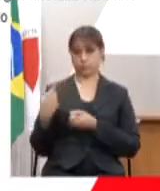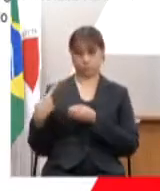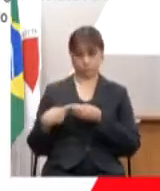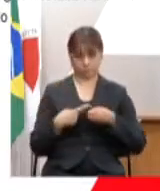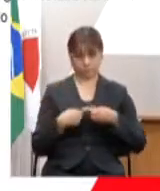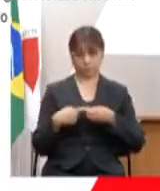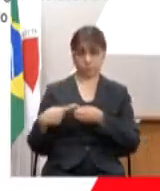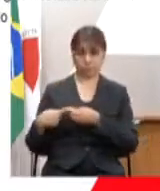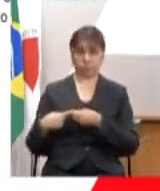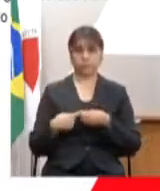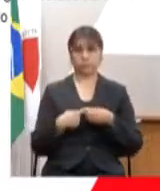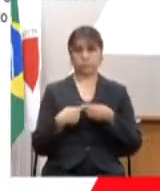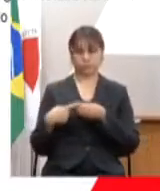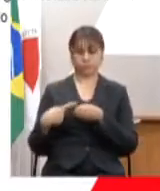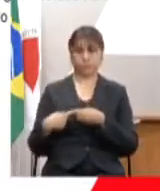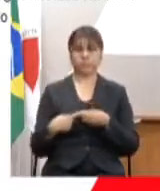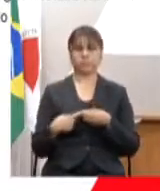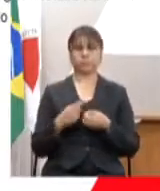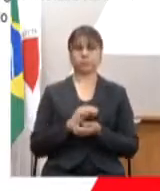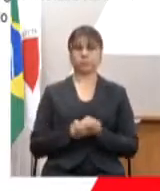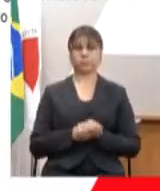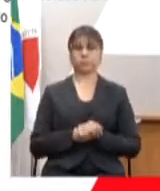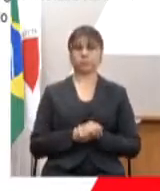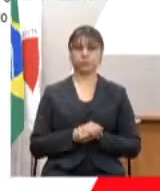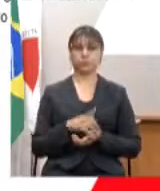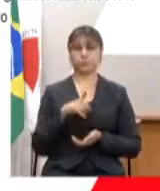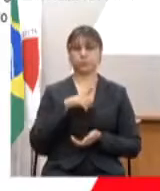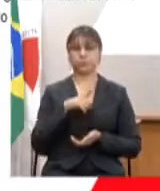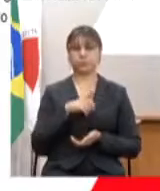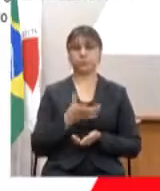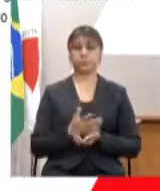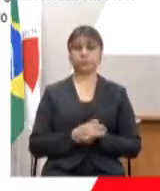municípios, nós temos aí